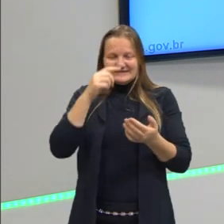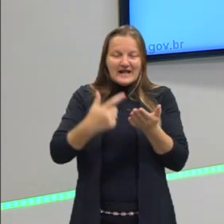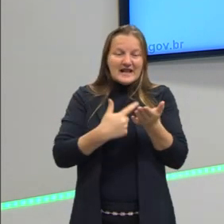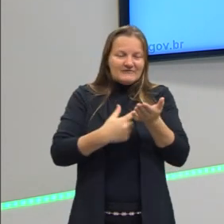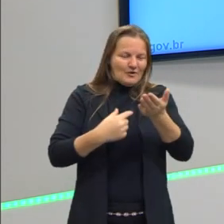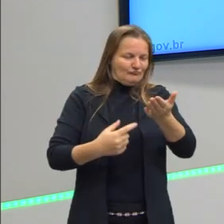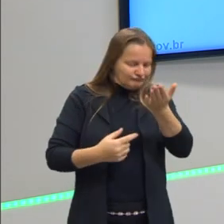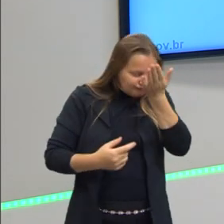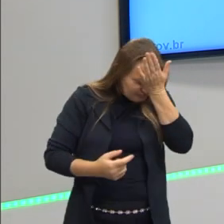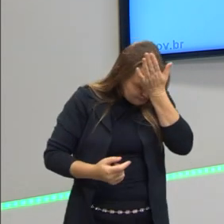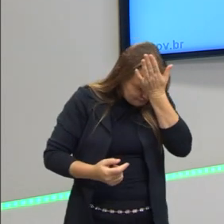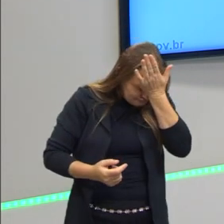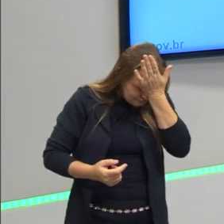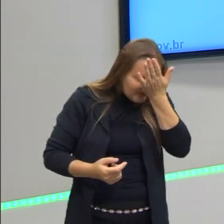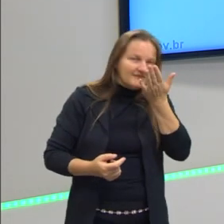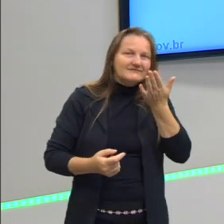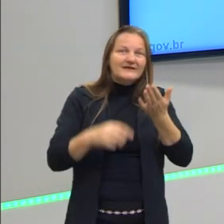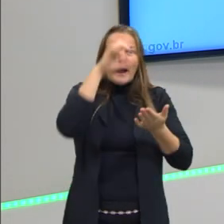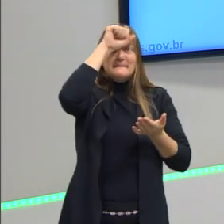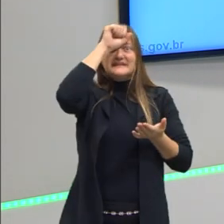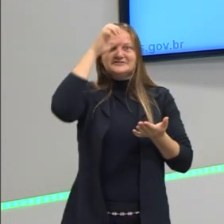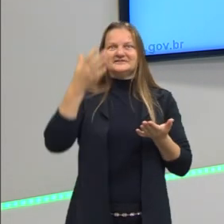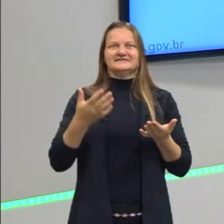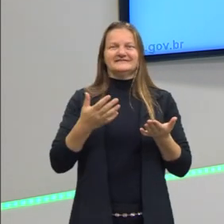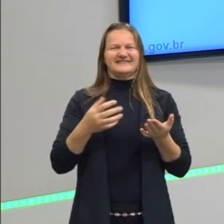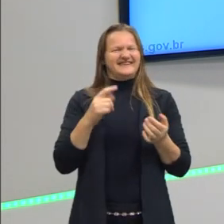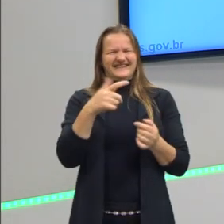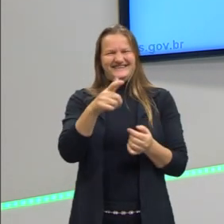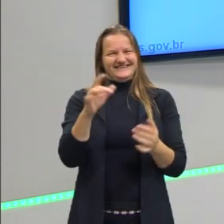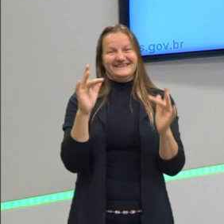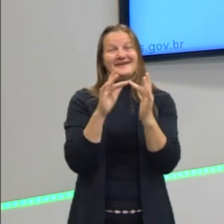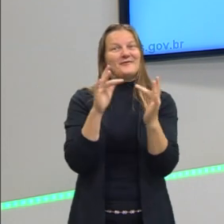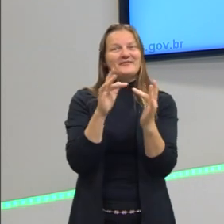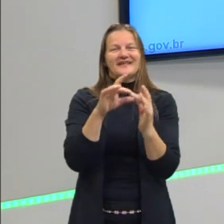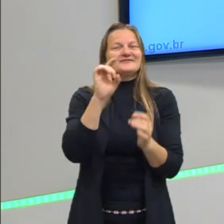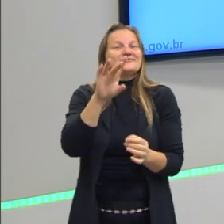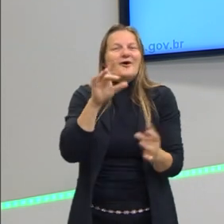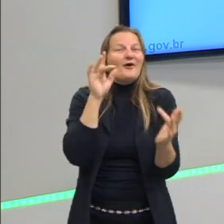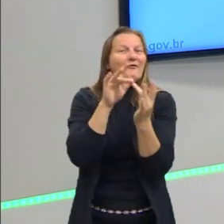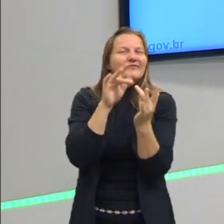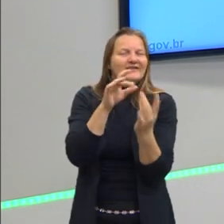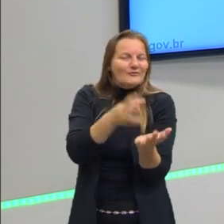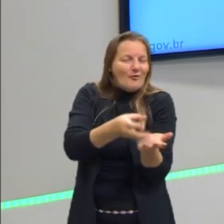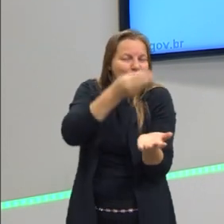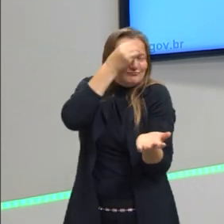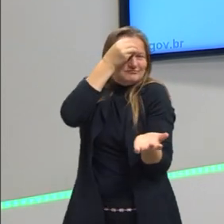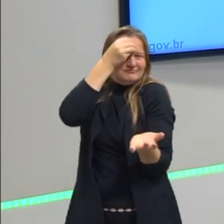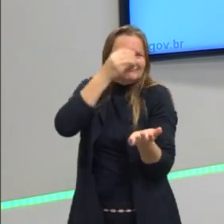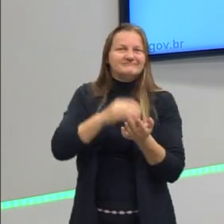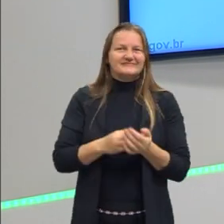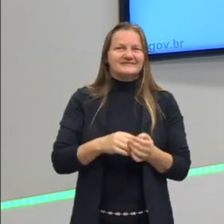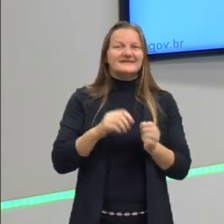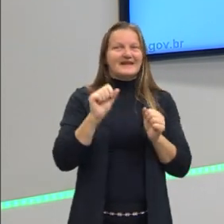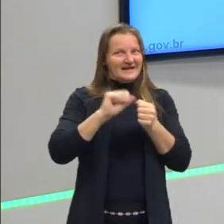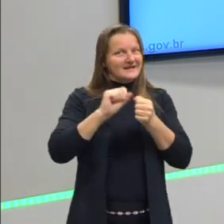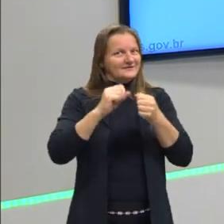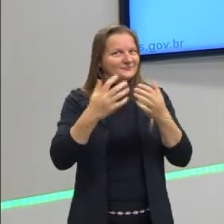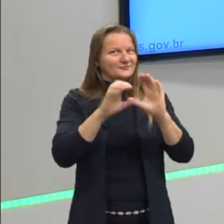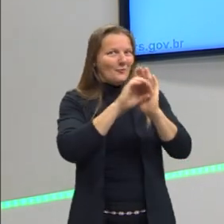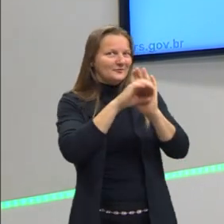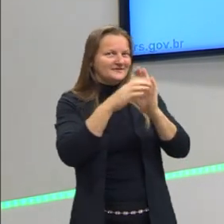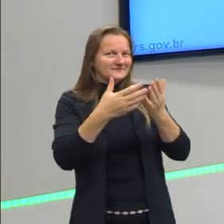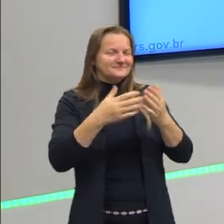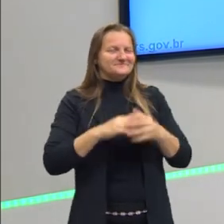conhecimento do livro que é mais concentrado do que eu. A gente não consegue aprender por osmose, que seria exatamente isso, tá?